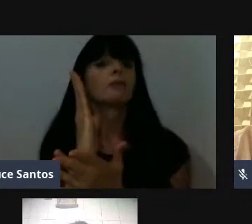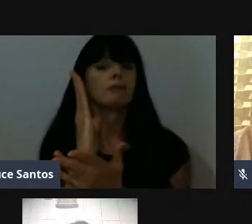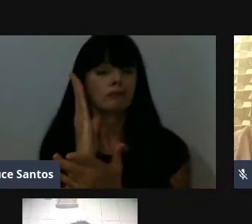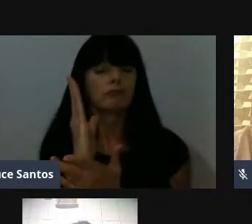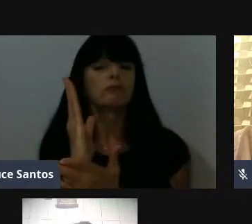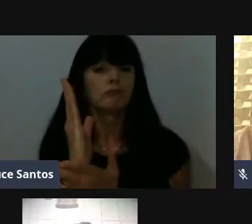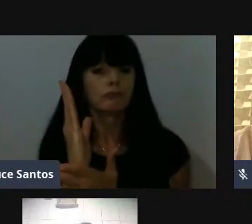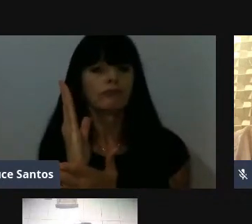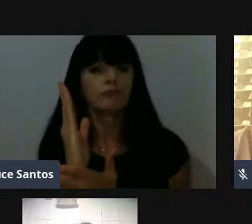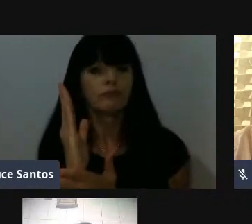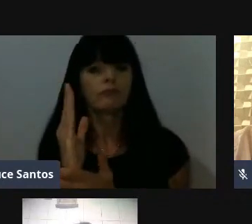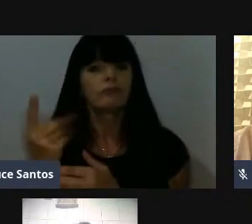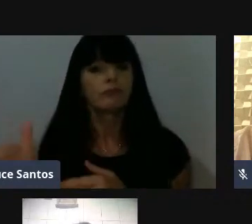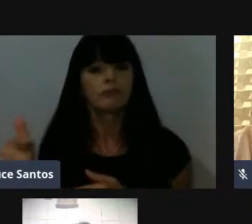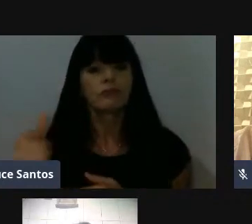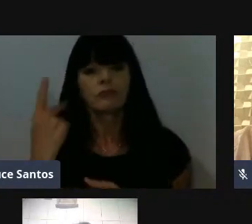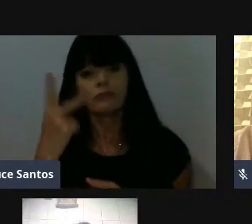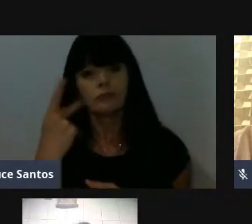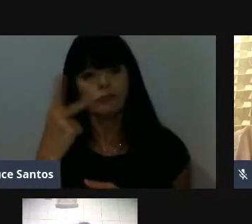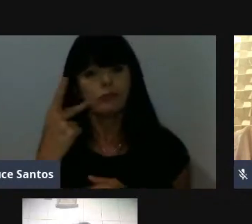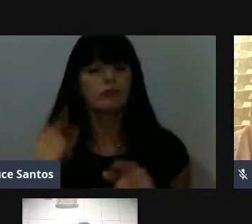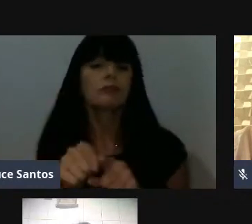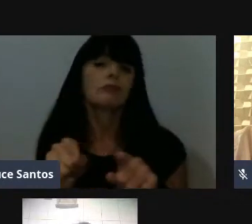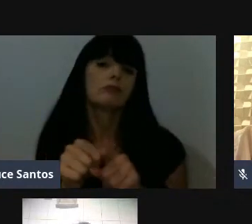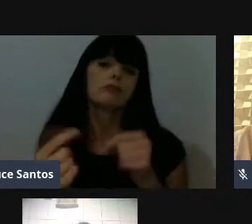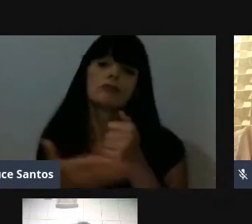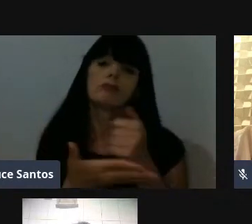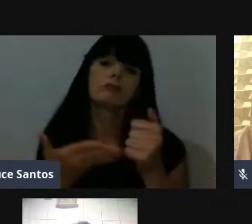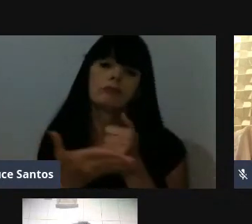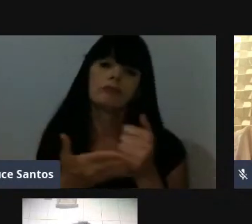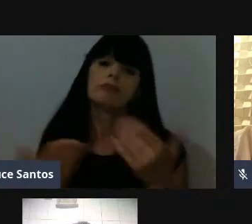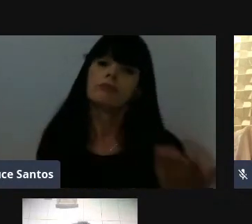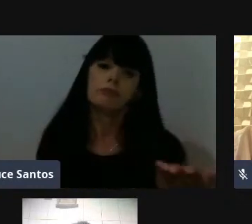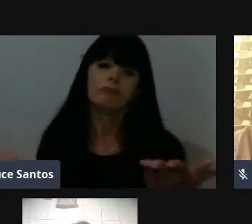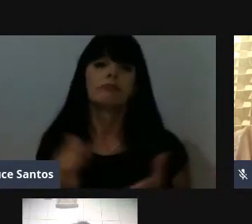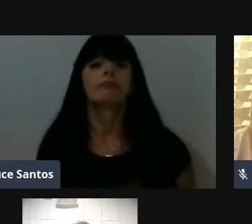os demais vereadores, então, basicamente, é isso.